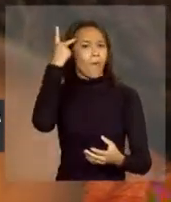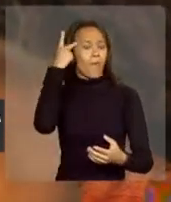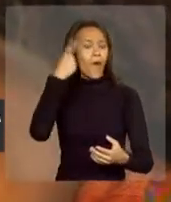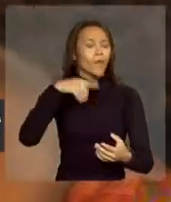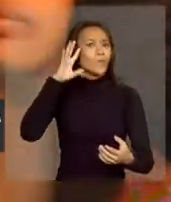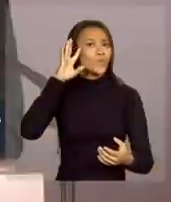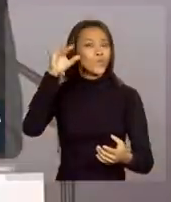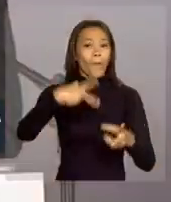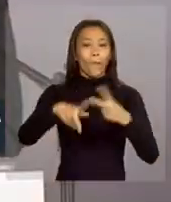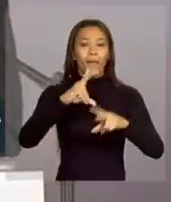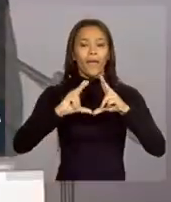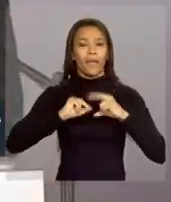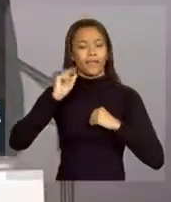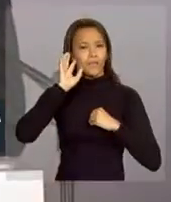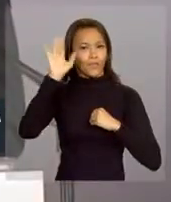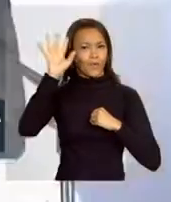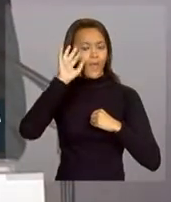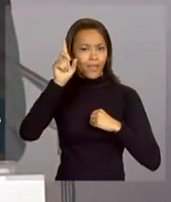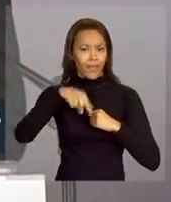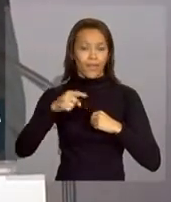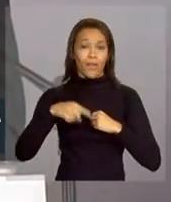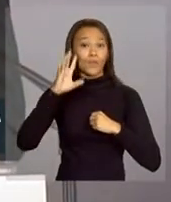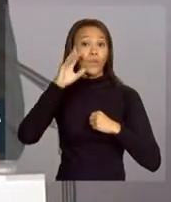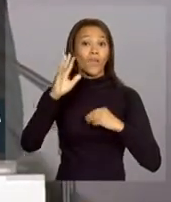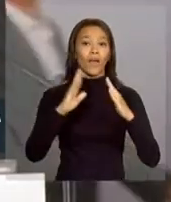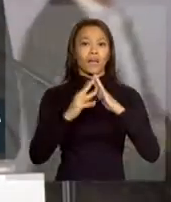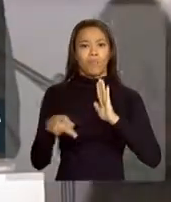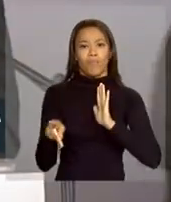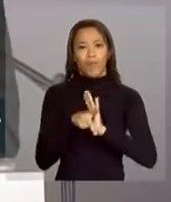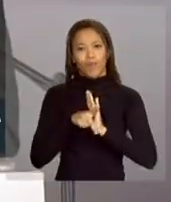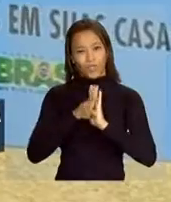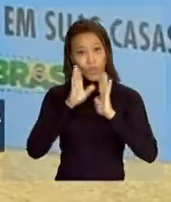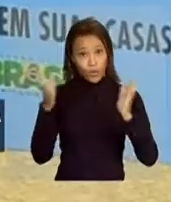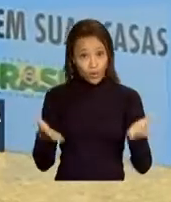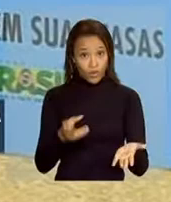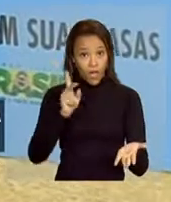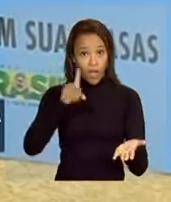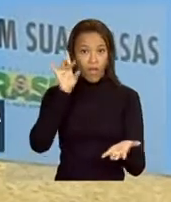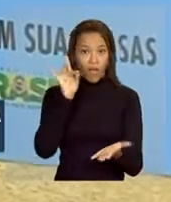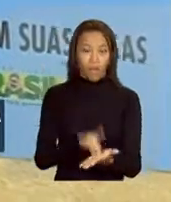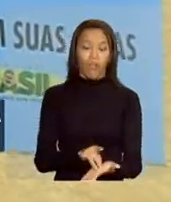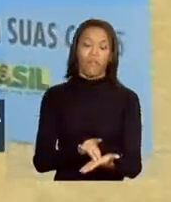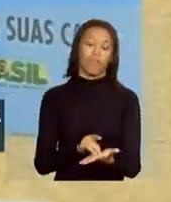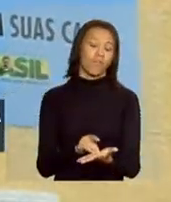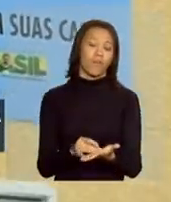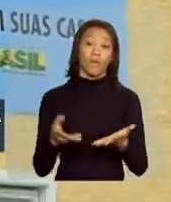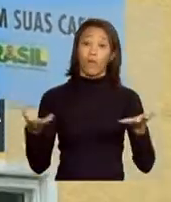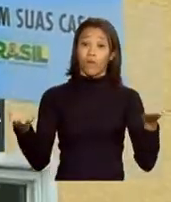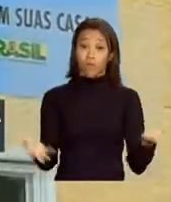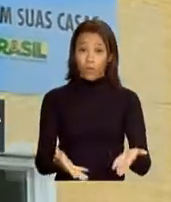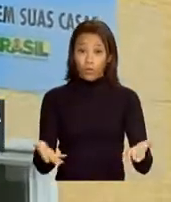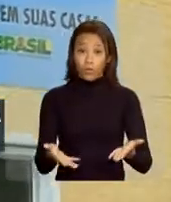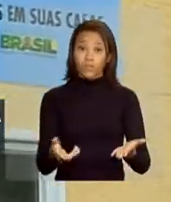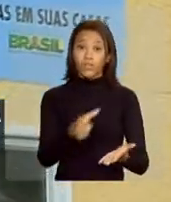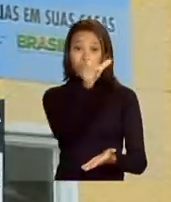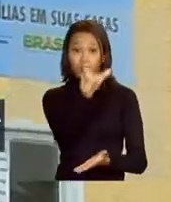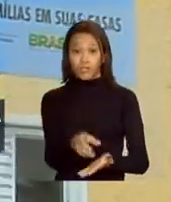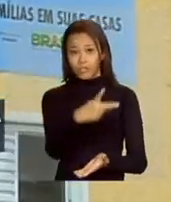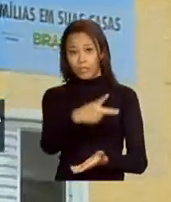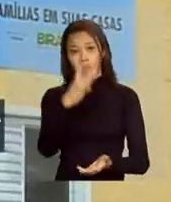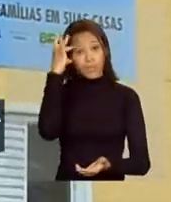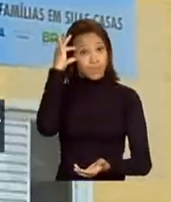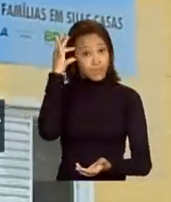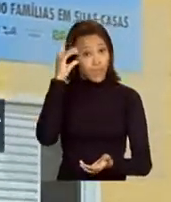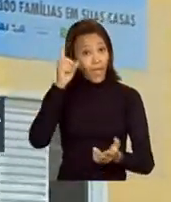sonhado, o sonho da casa própria, o sonho realizado. Esse momento, presidenta, é para